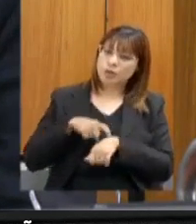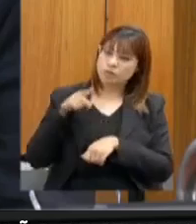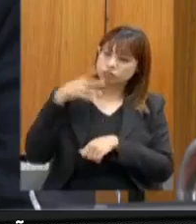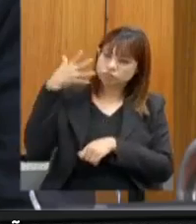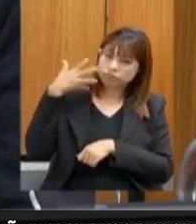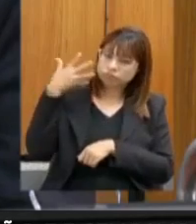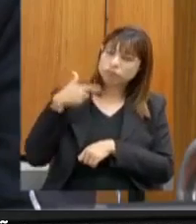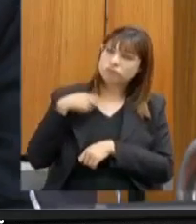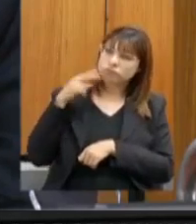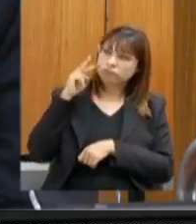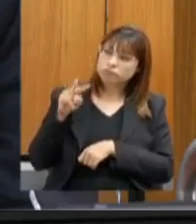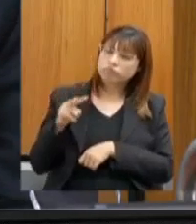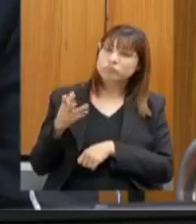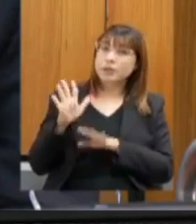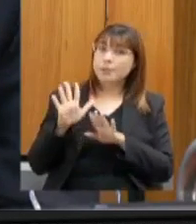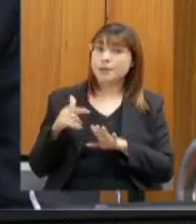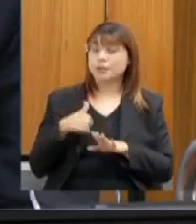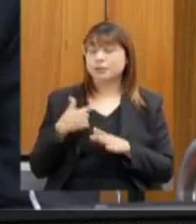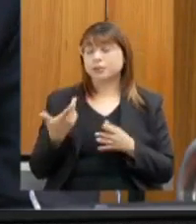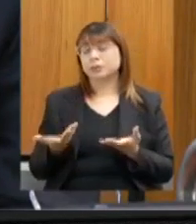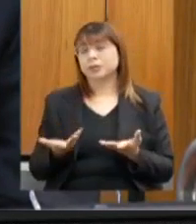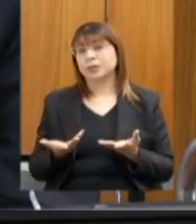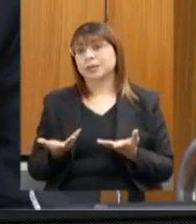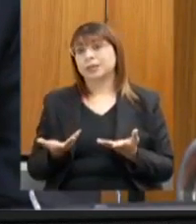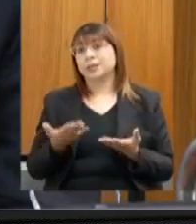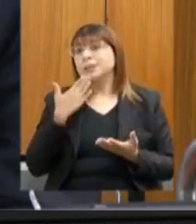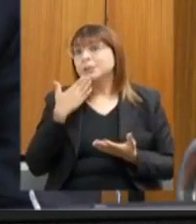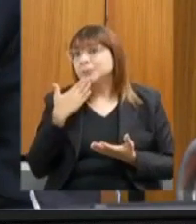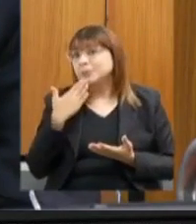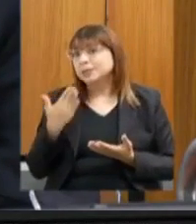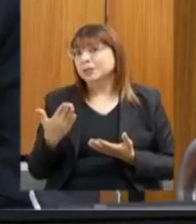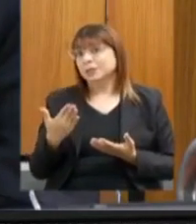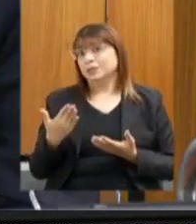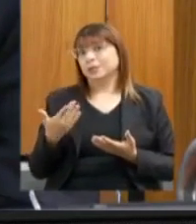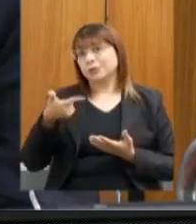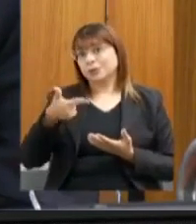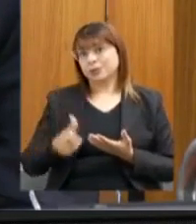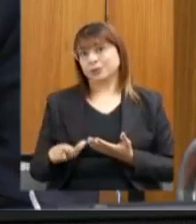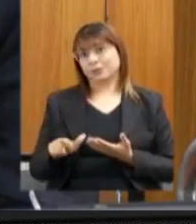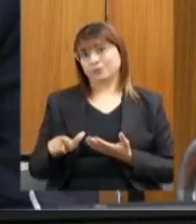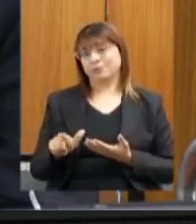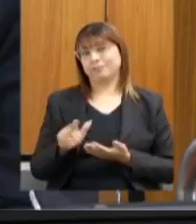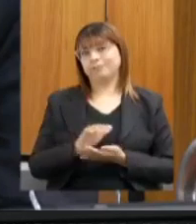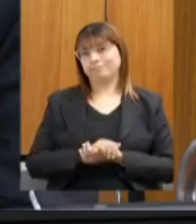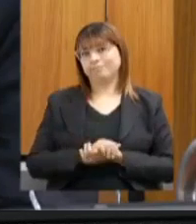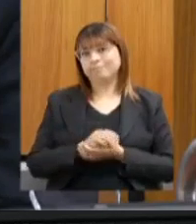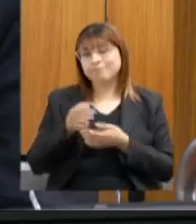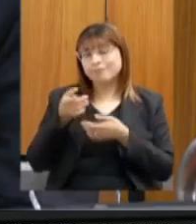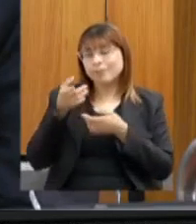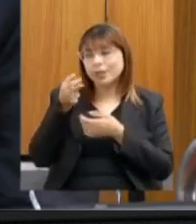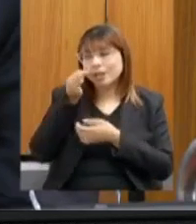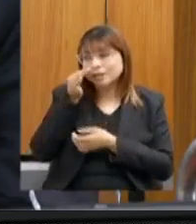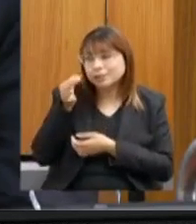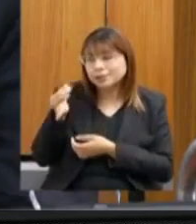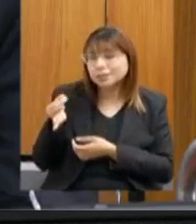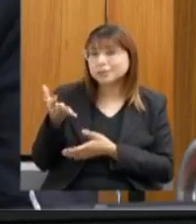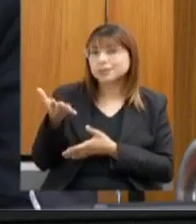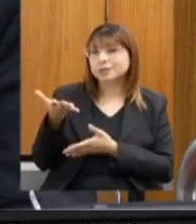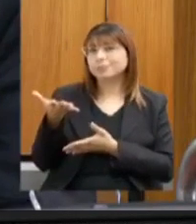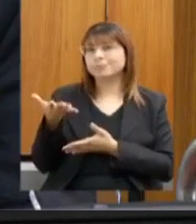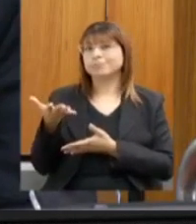sua atenção, mas eu venho aqui pedir, pedir mais uma vez essa atenção e essa